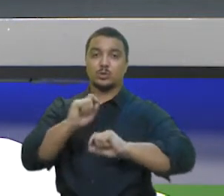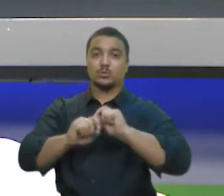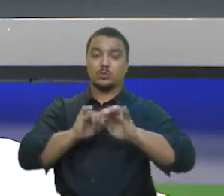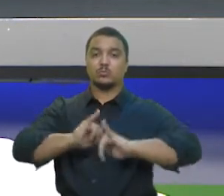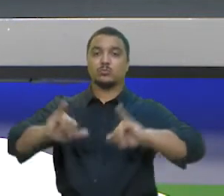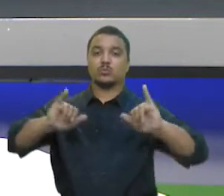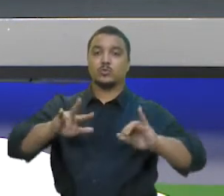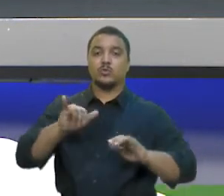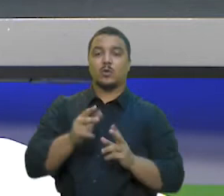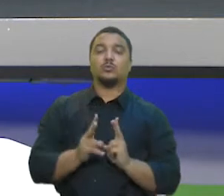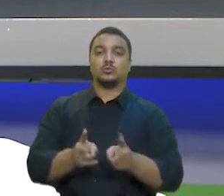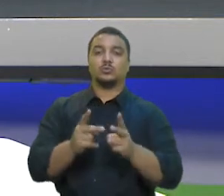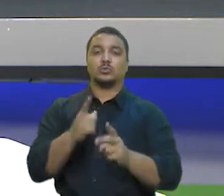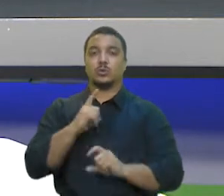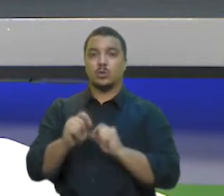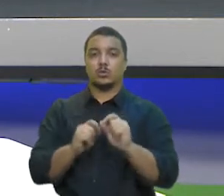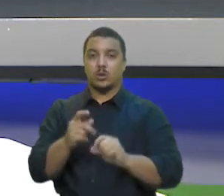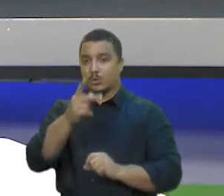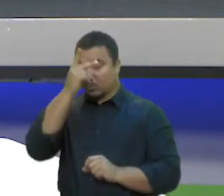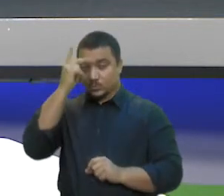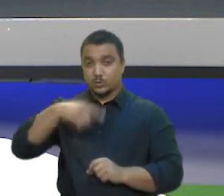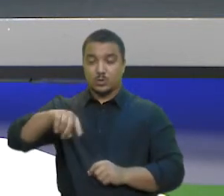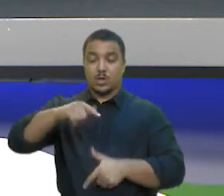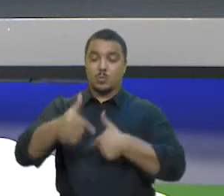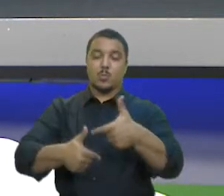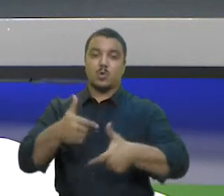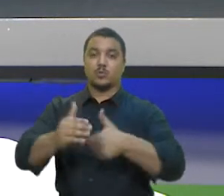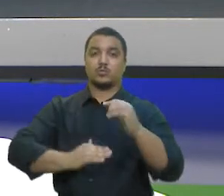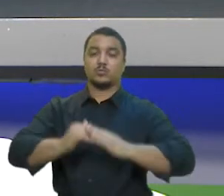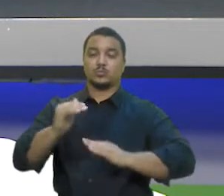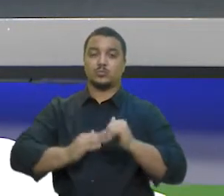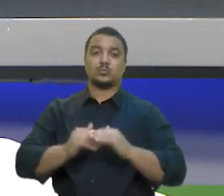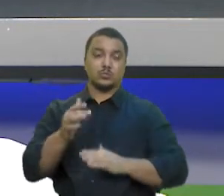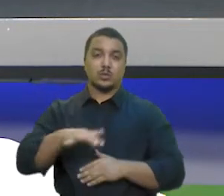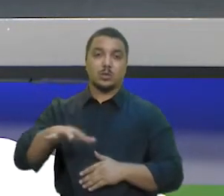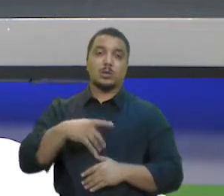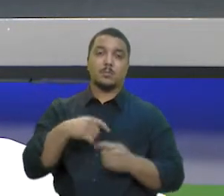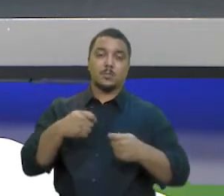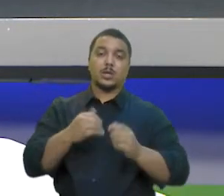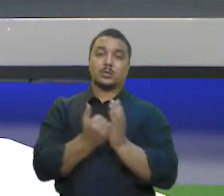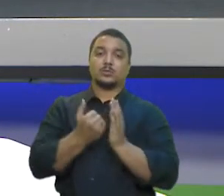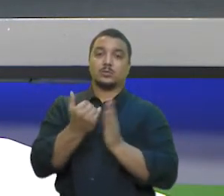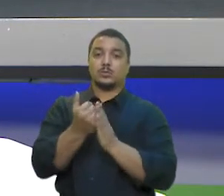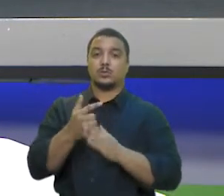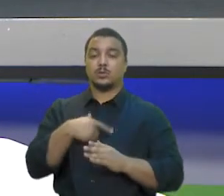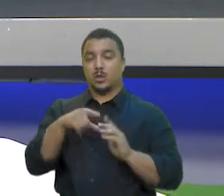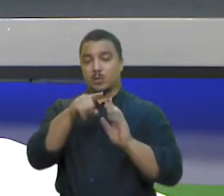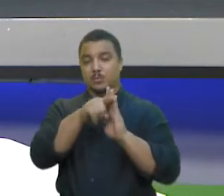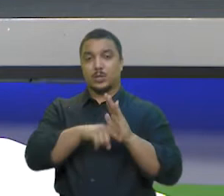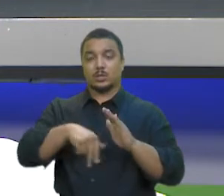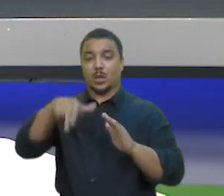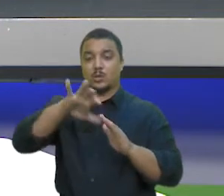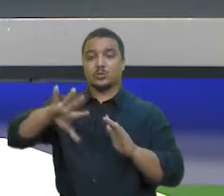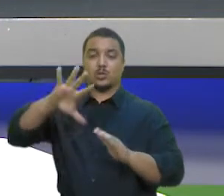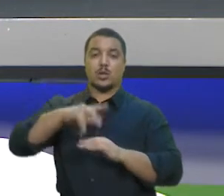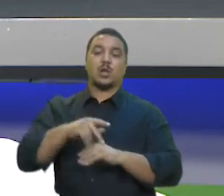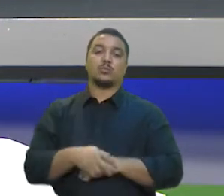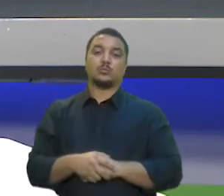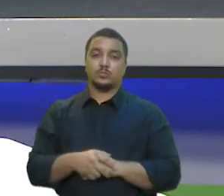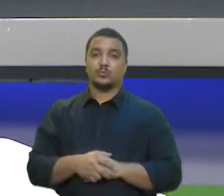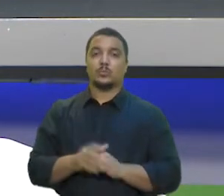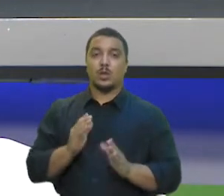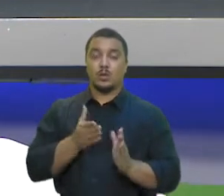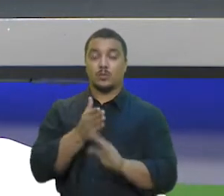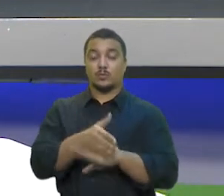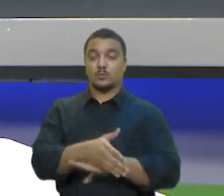com a imunização dos demais trabalhadores dos serviços essenciais, conforme o Plano Nacional de Operacionalização da